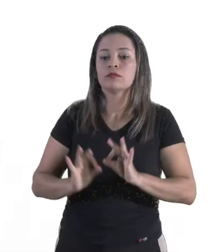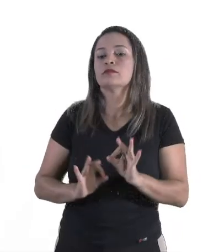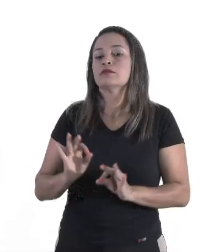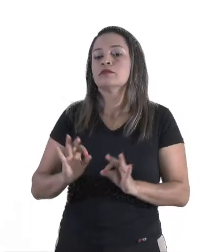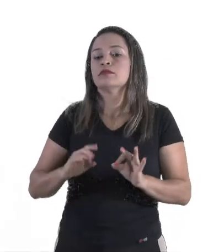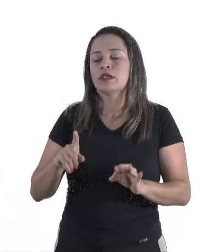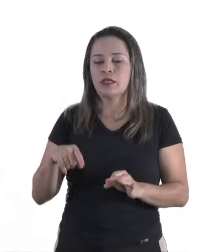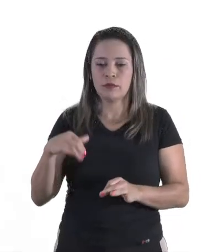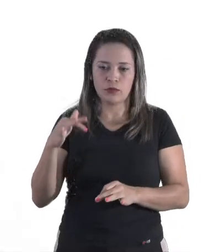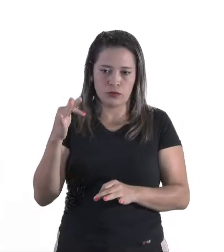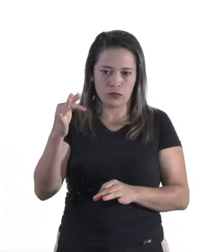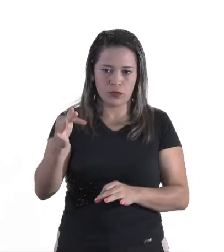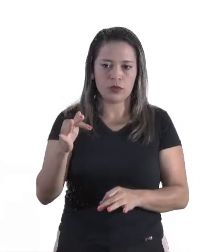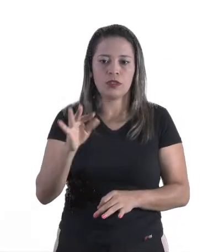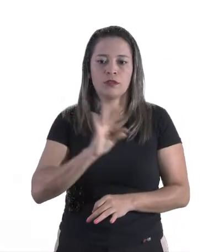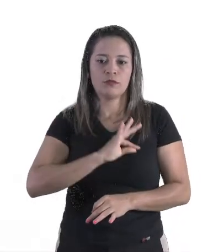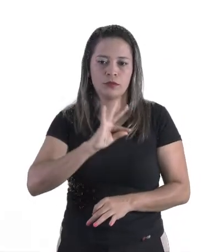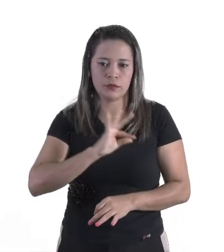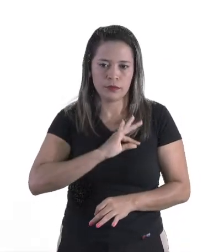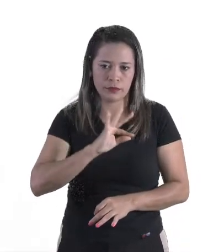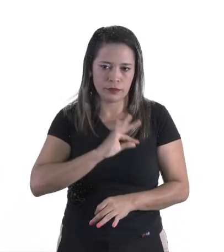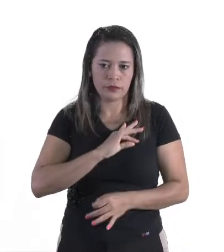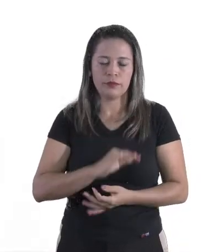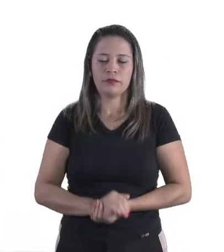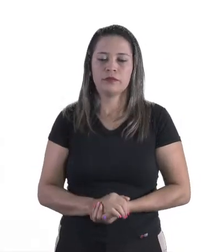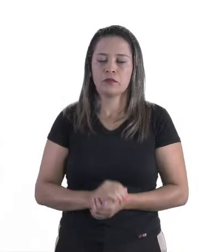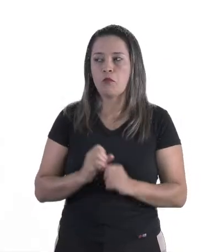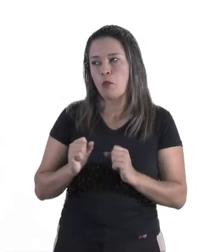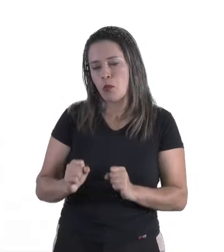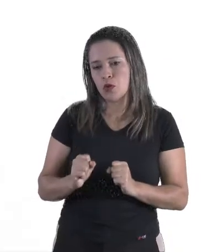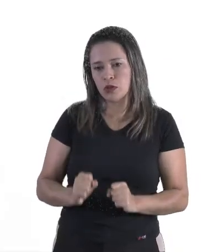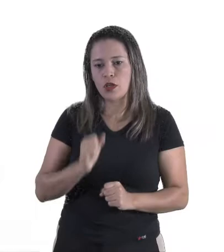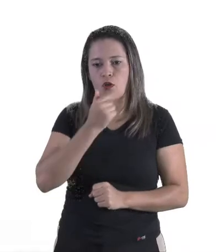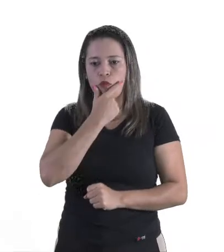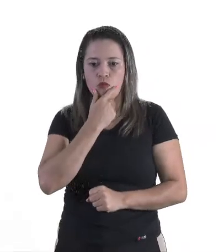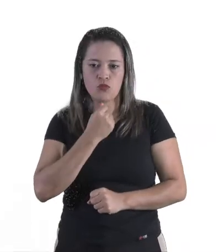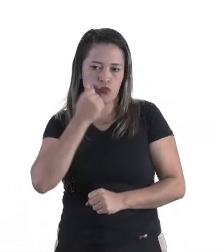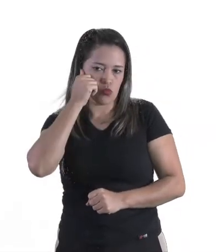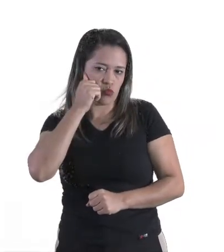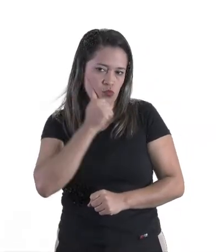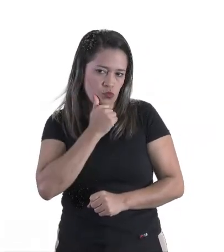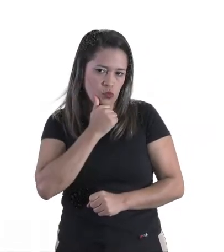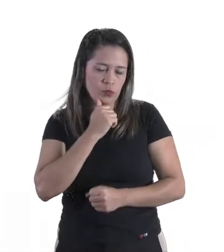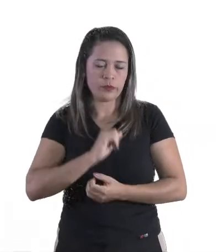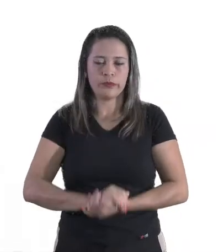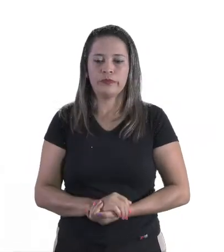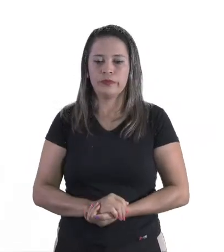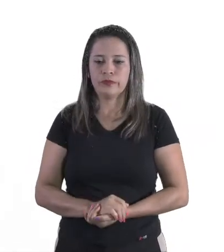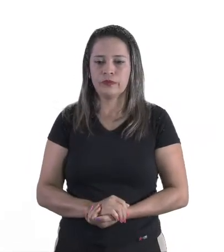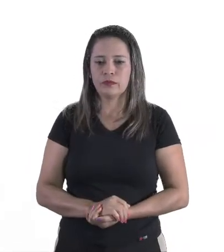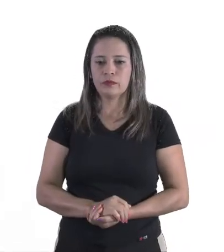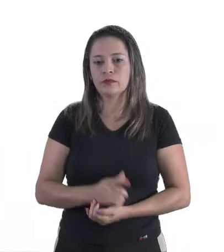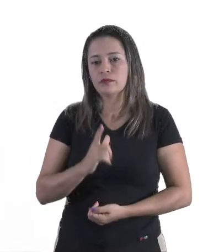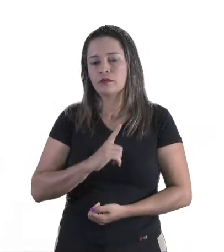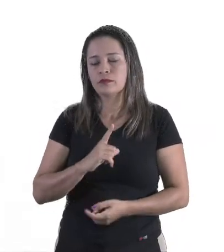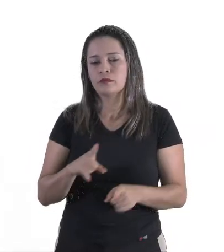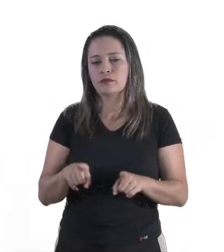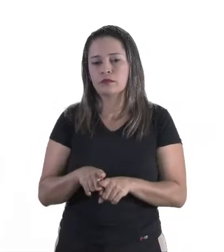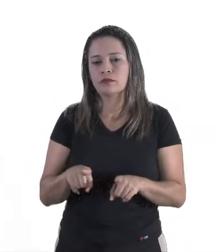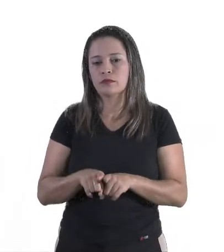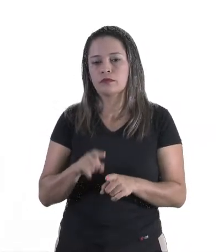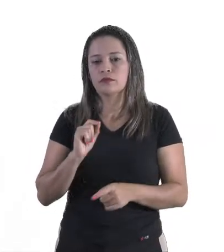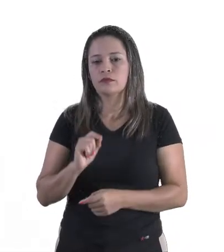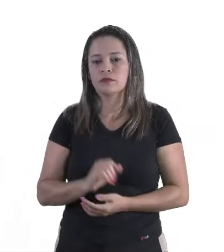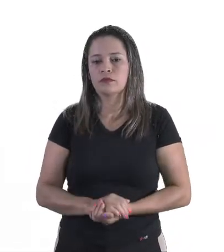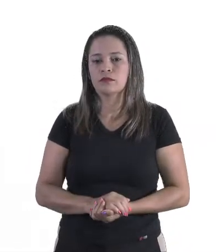ele se tornar policial. E pode ser menino ou menina. Nós temos aí também o que?